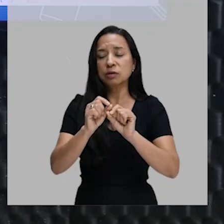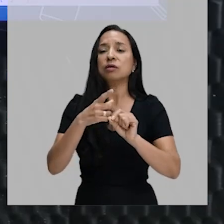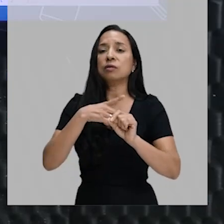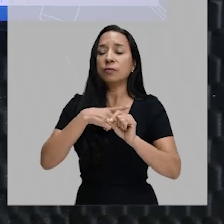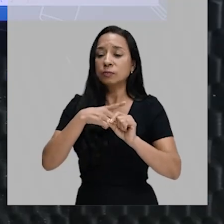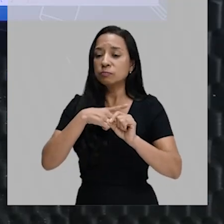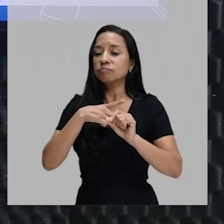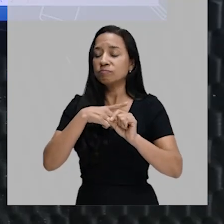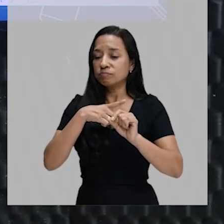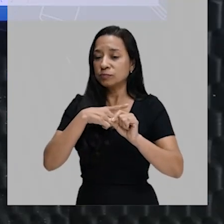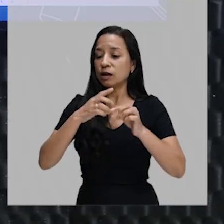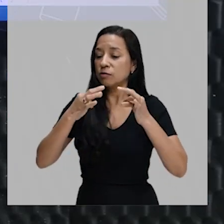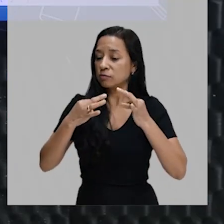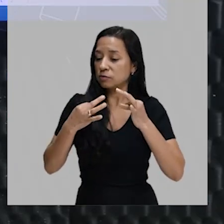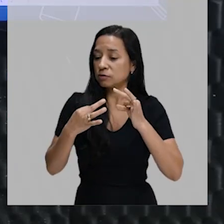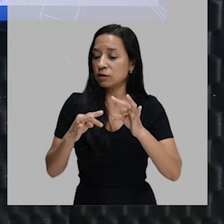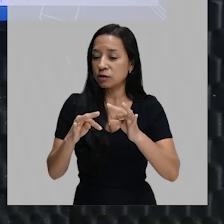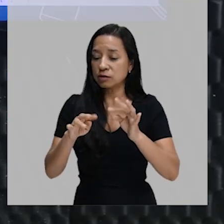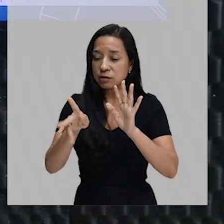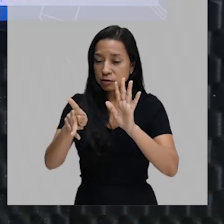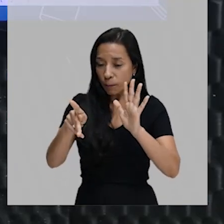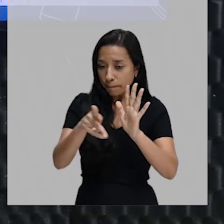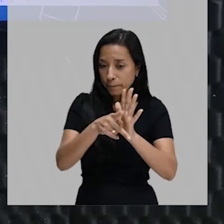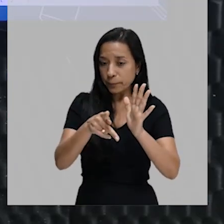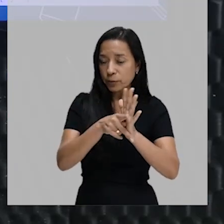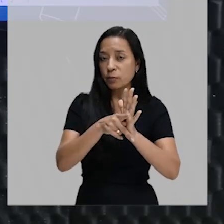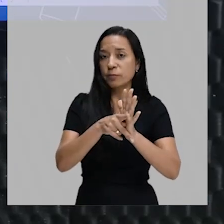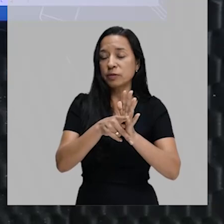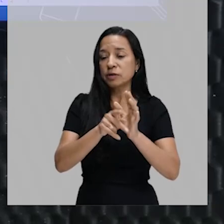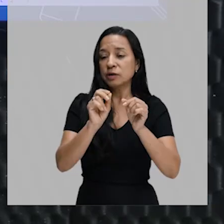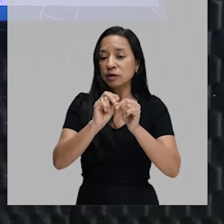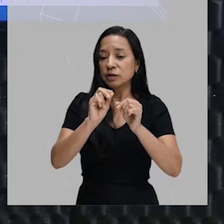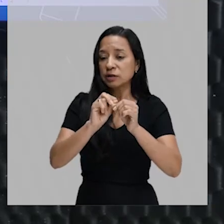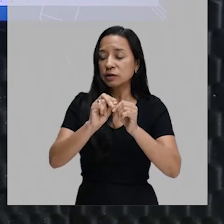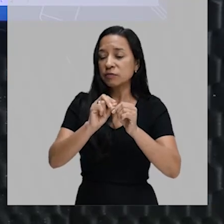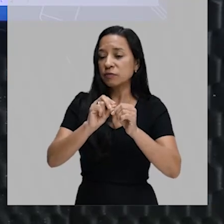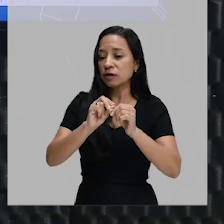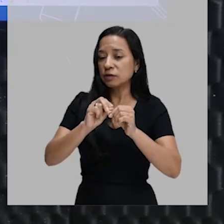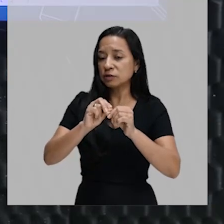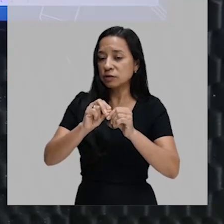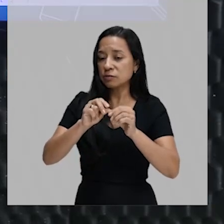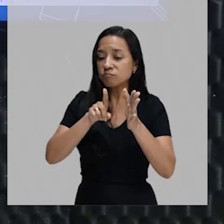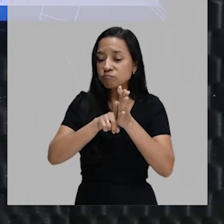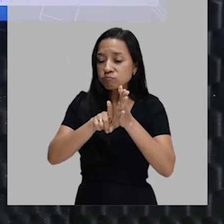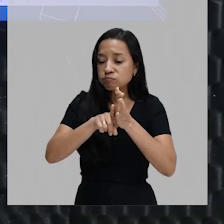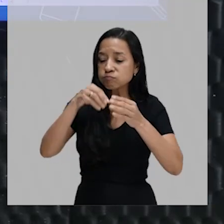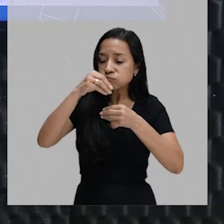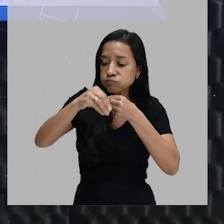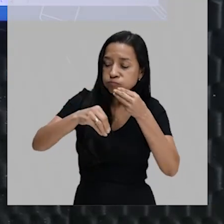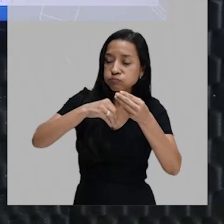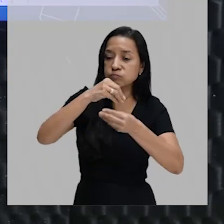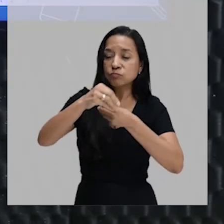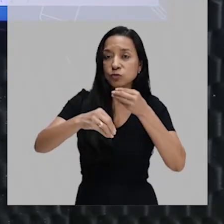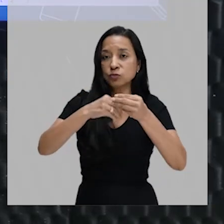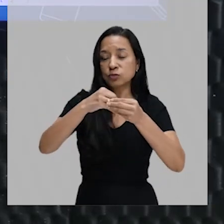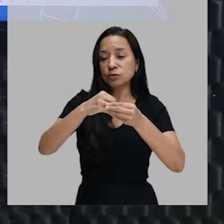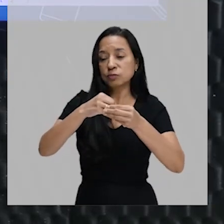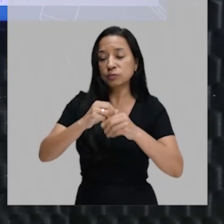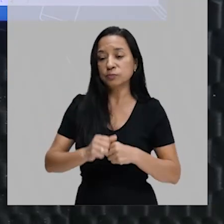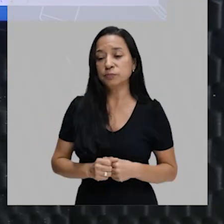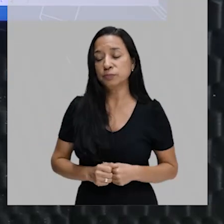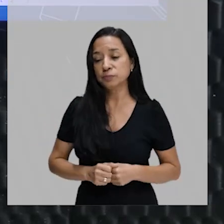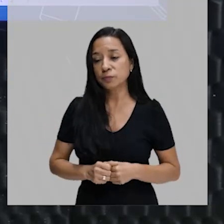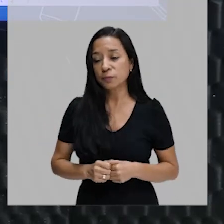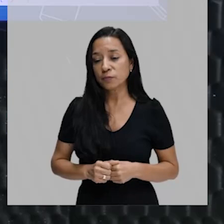existem técnicas que promovem essa manipulação do material genético. Então,